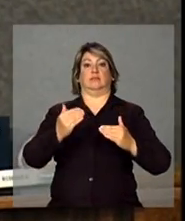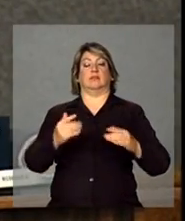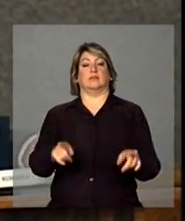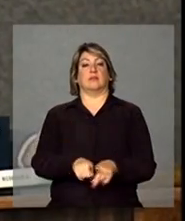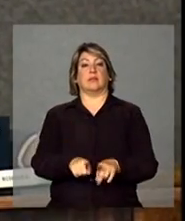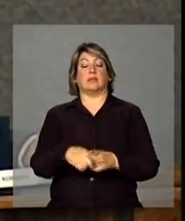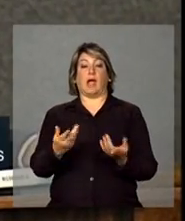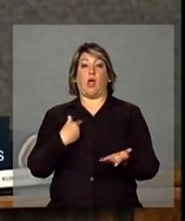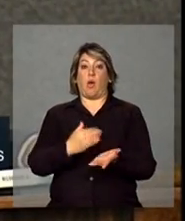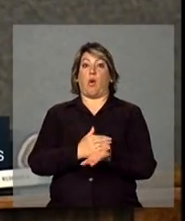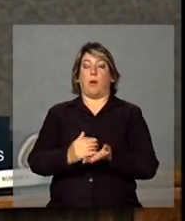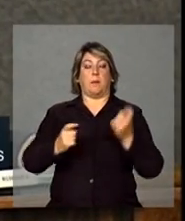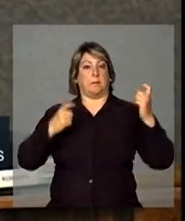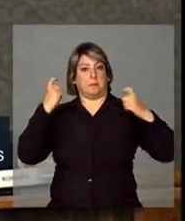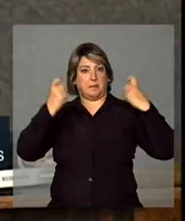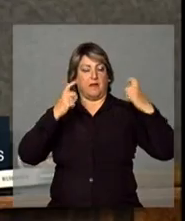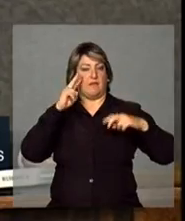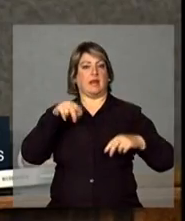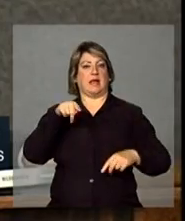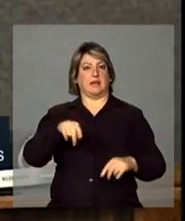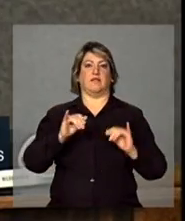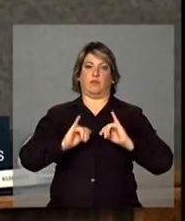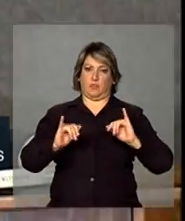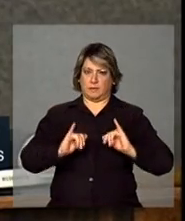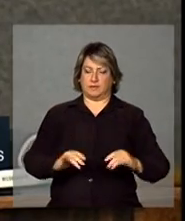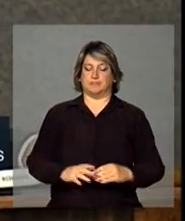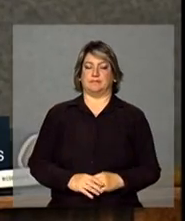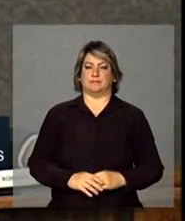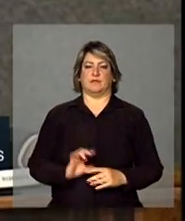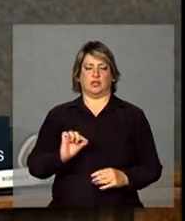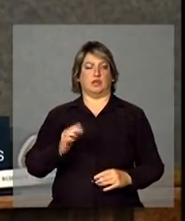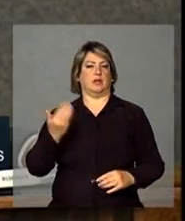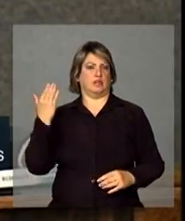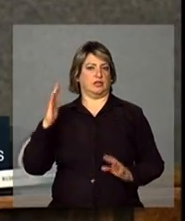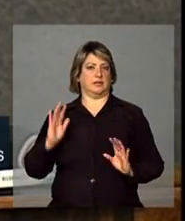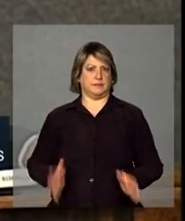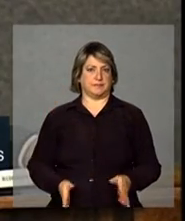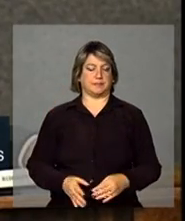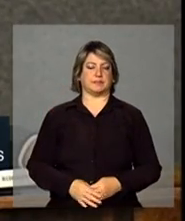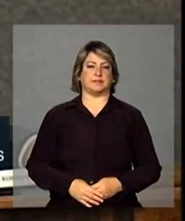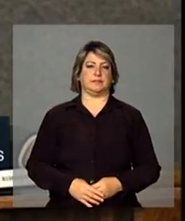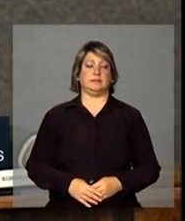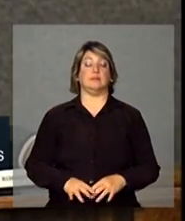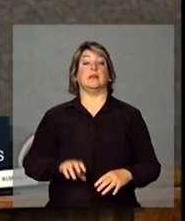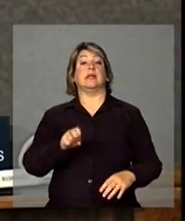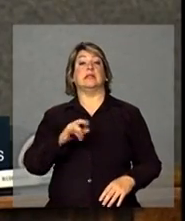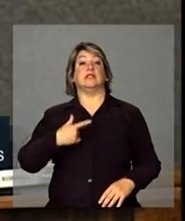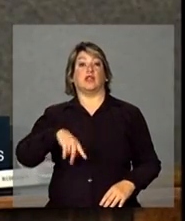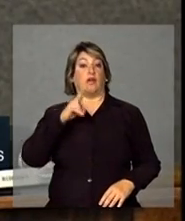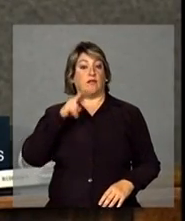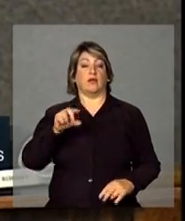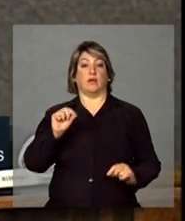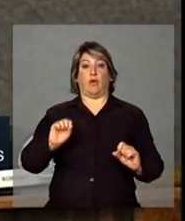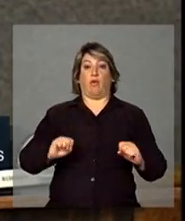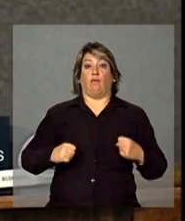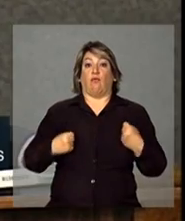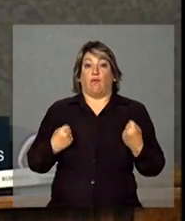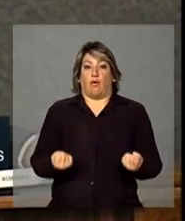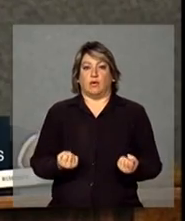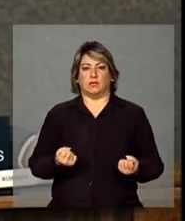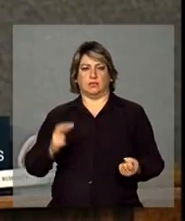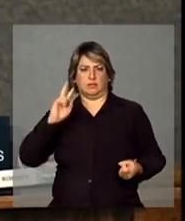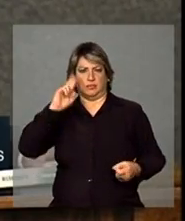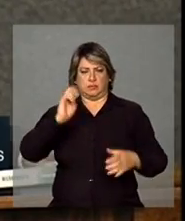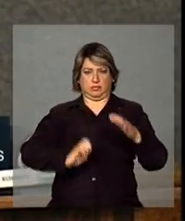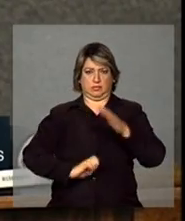Então, eu comecei a ficar preocupado olhando esses dados, já há algum tempo. Se a gente olhar para o esforço ao empreendedorismo